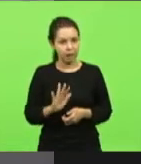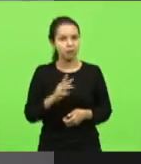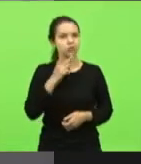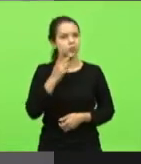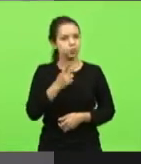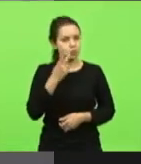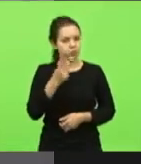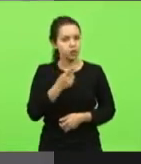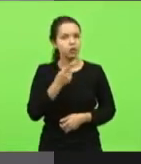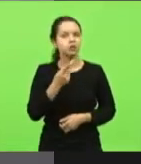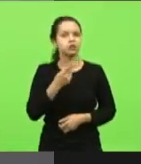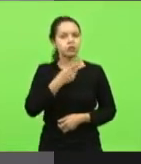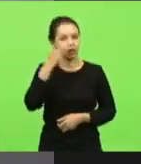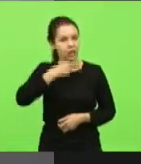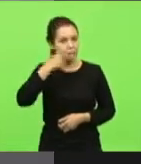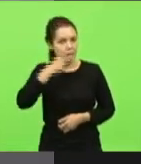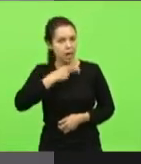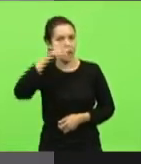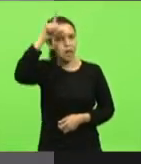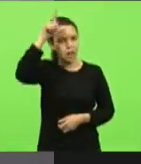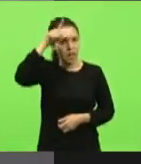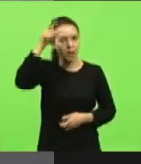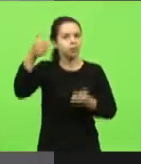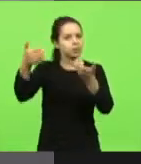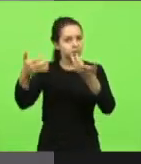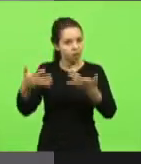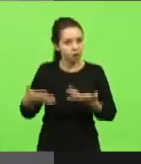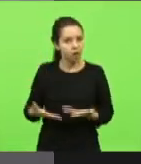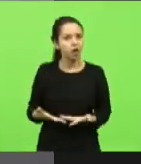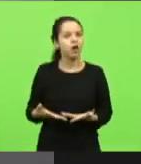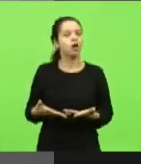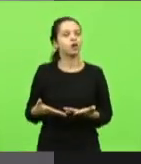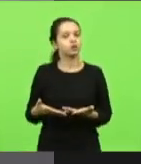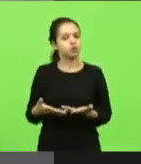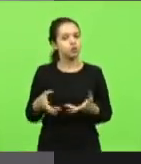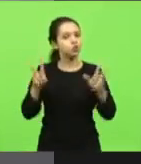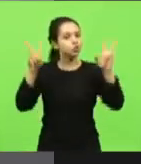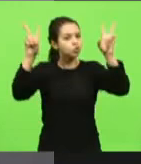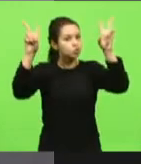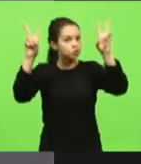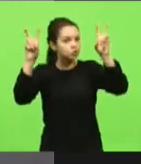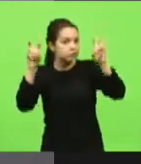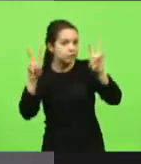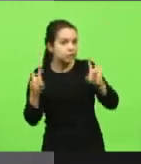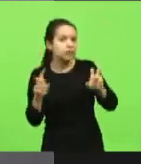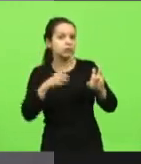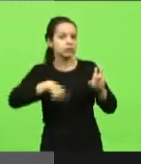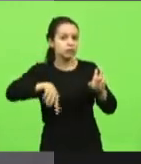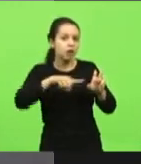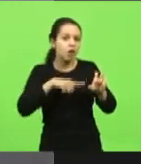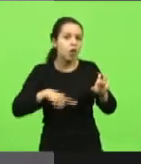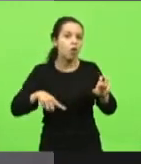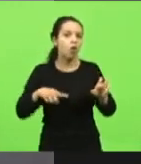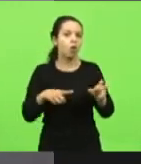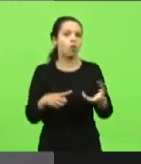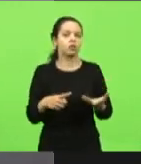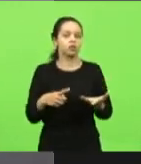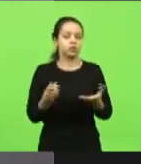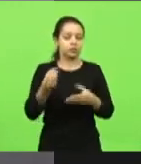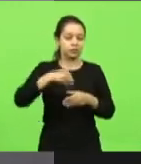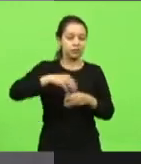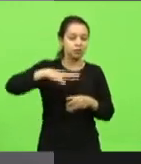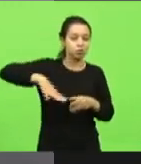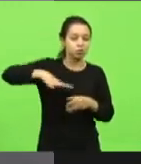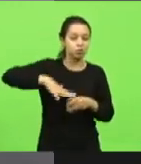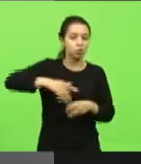deputado sargento Lima em cima das questões que nós temos dentro dos governos né